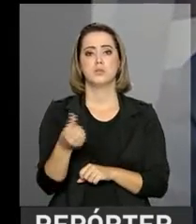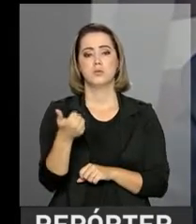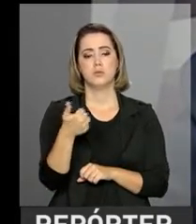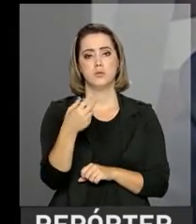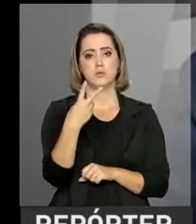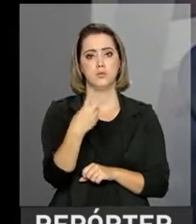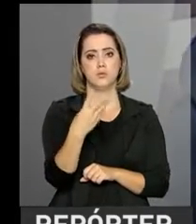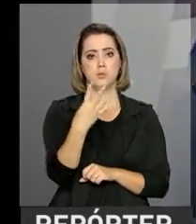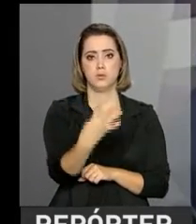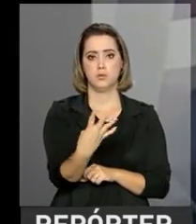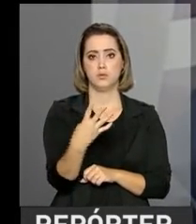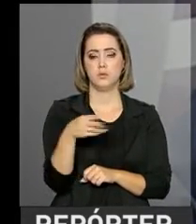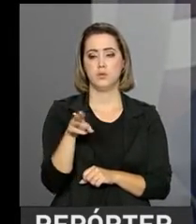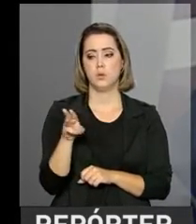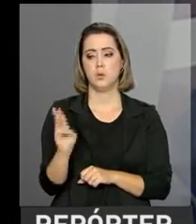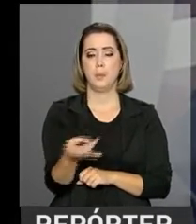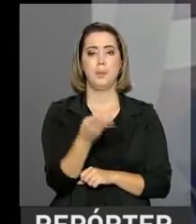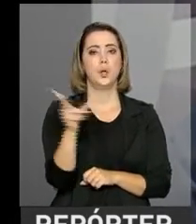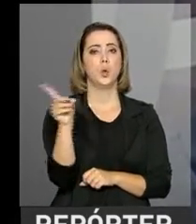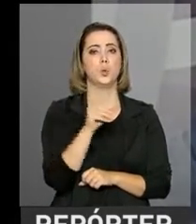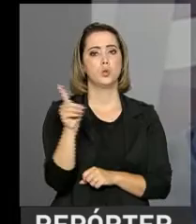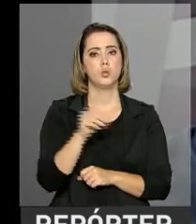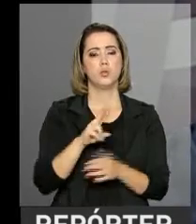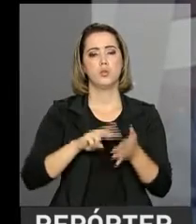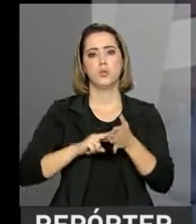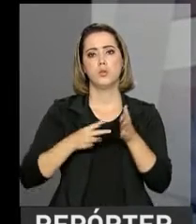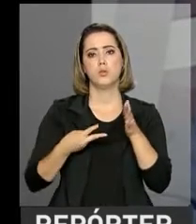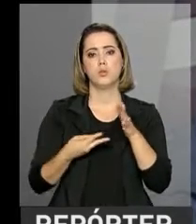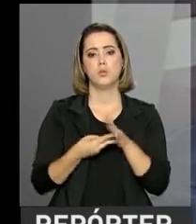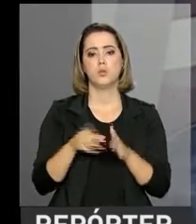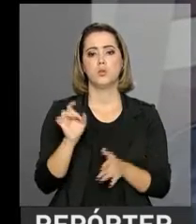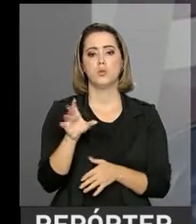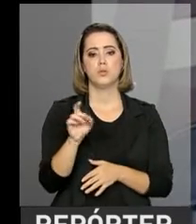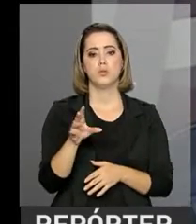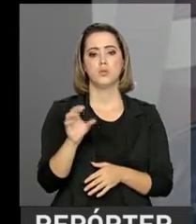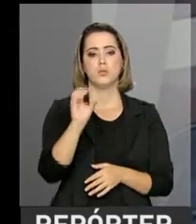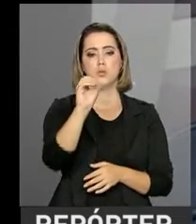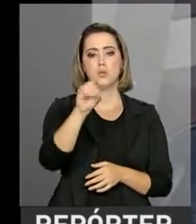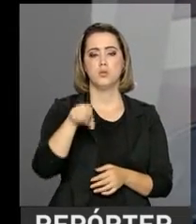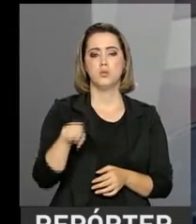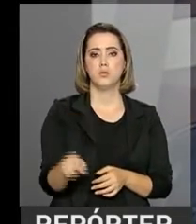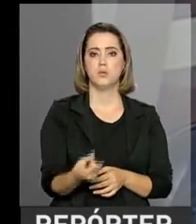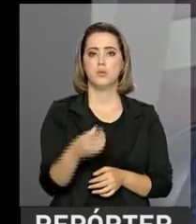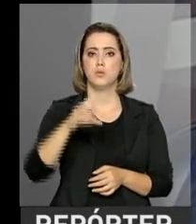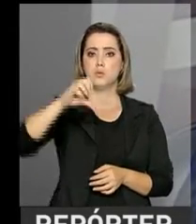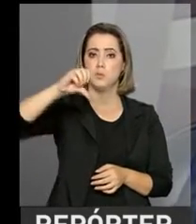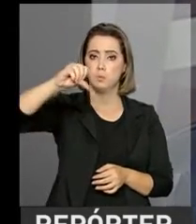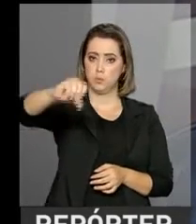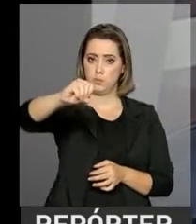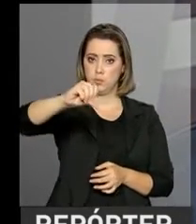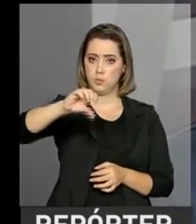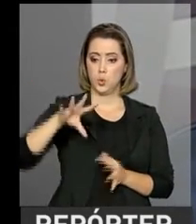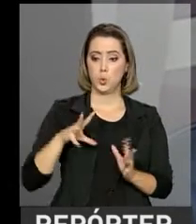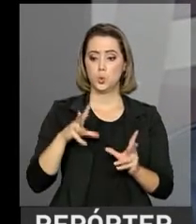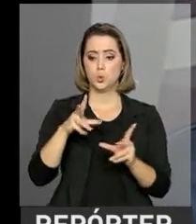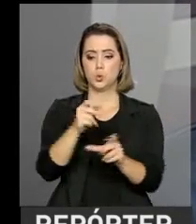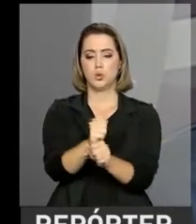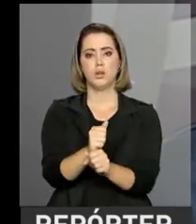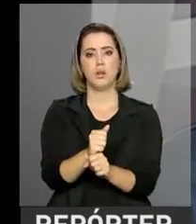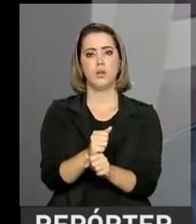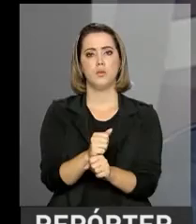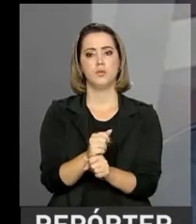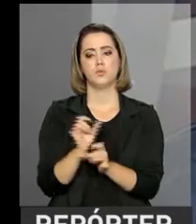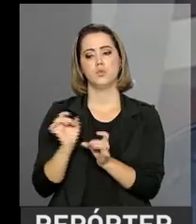124 milhões de dólares, o que correspondeu a apenas 0,9% do total de